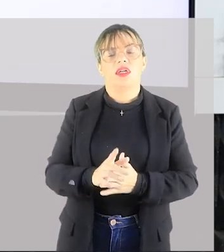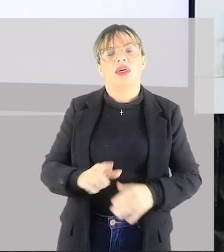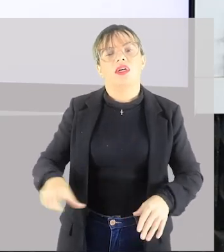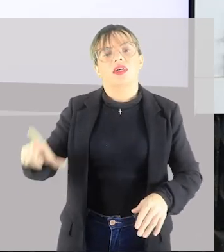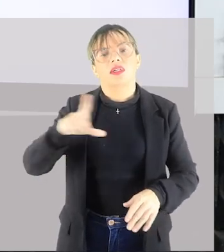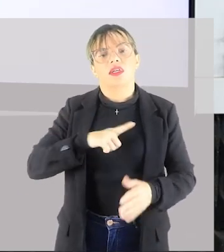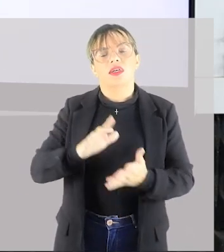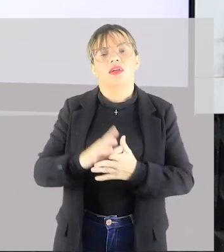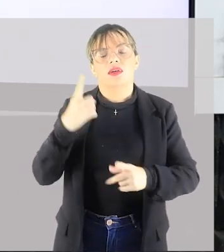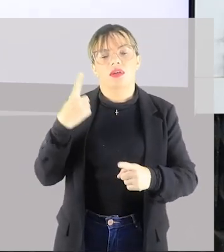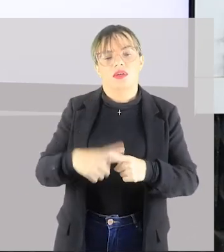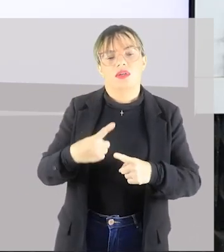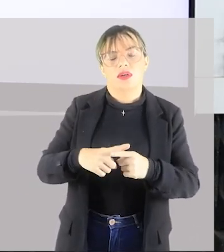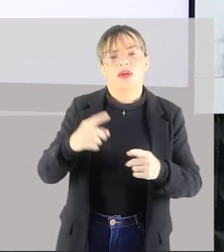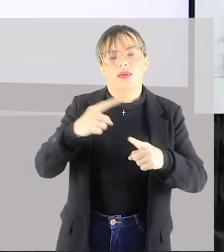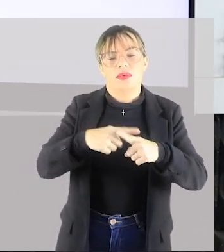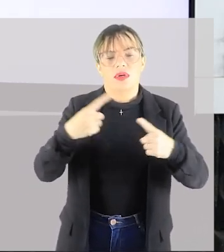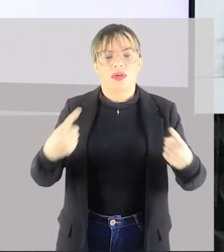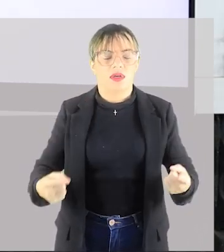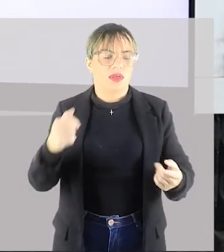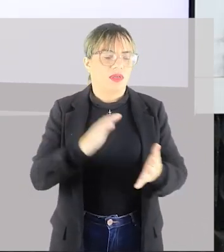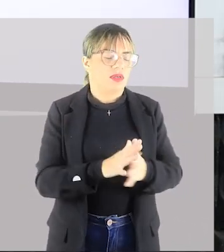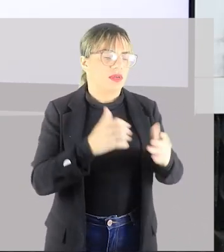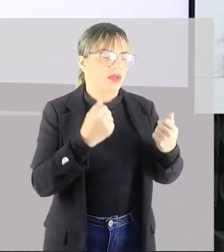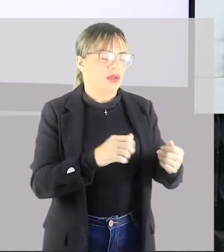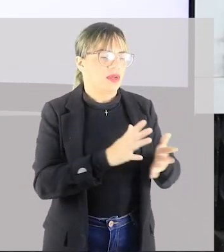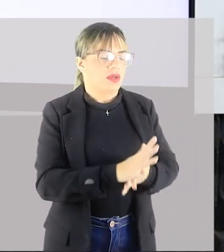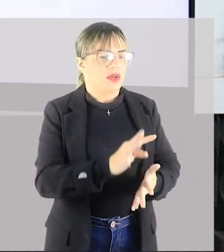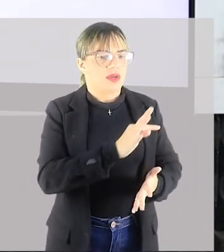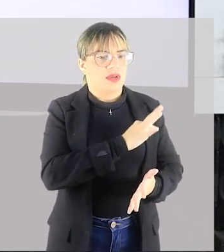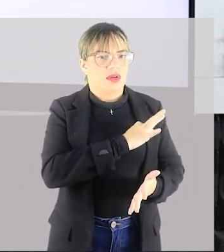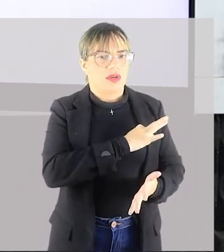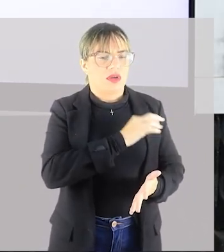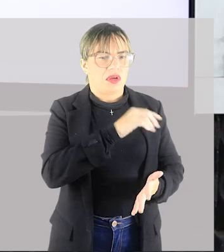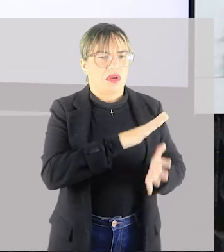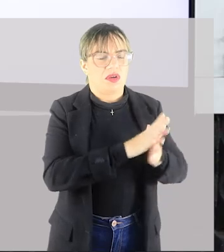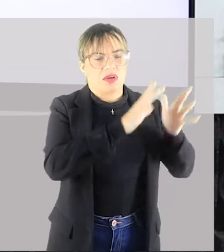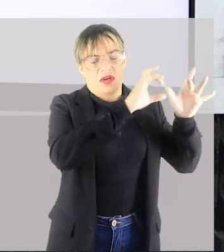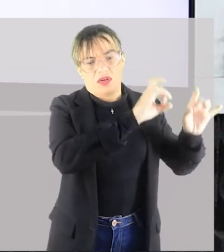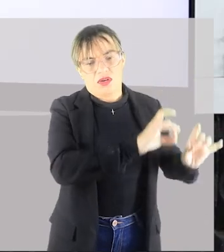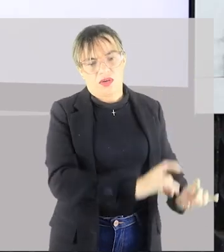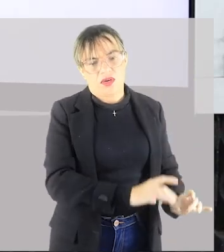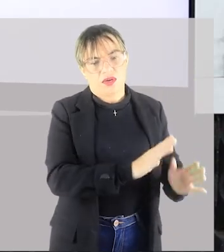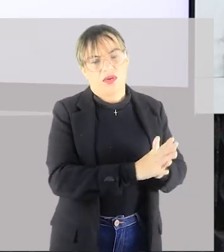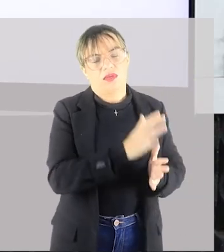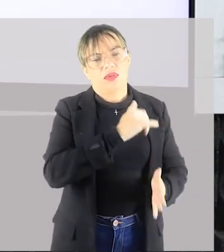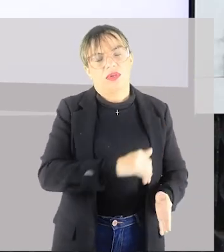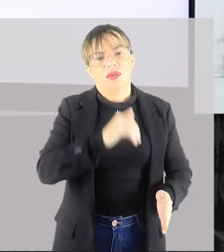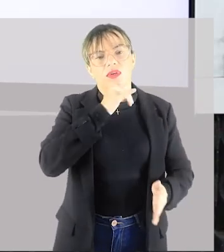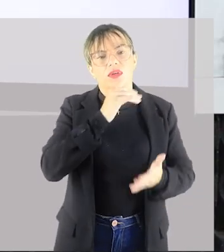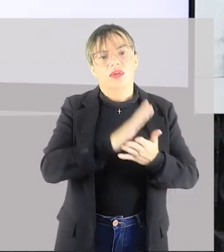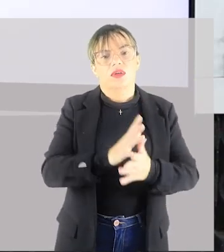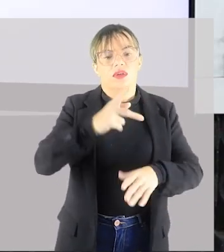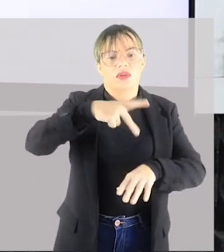porém não necessita dessa técnica tão refinada como tem, por exemplo, no balé.